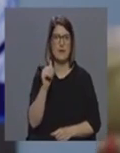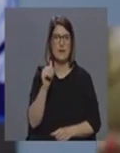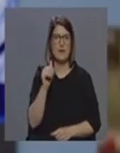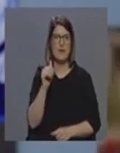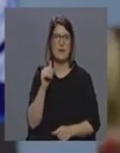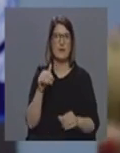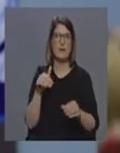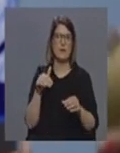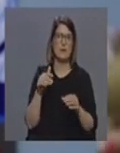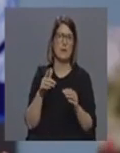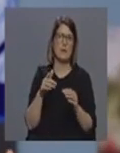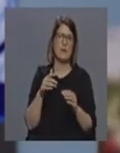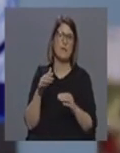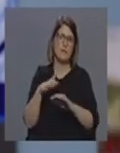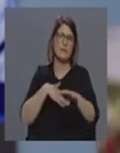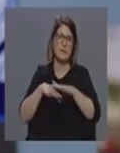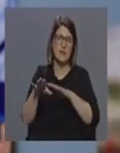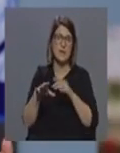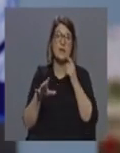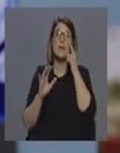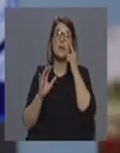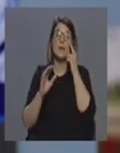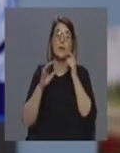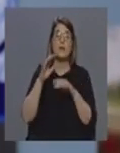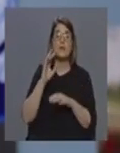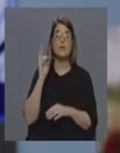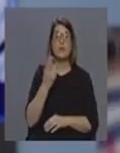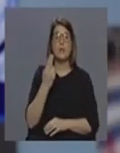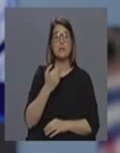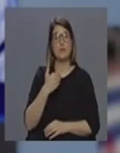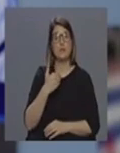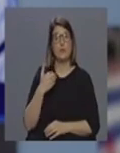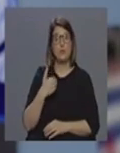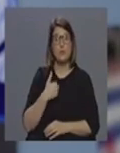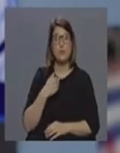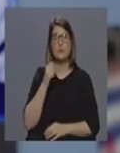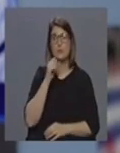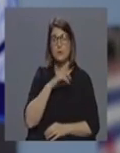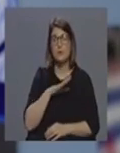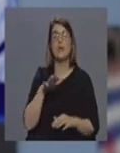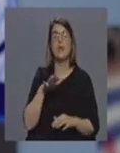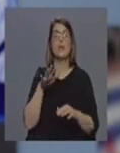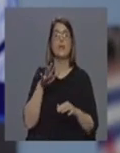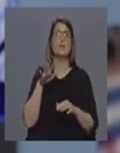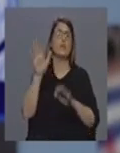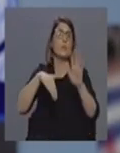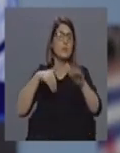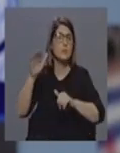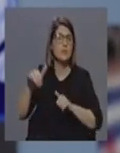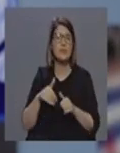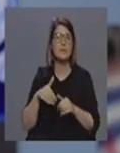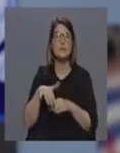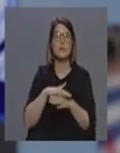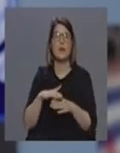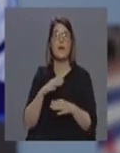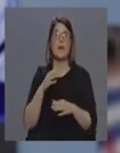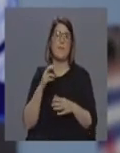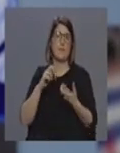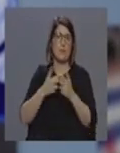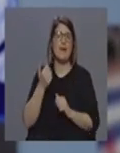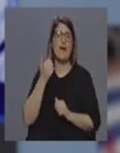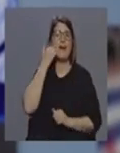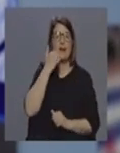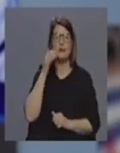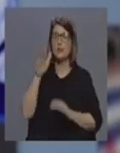às necessidades a própria ocupação também das próprias unidades privadas de saúde pode ser chamada entretanto a intervir portanto no cenário de crise todos são